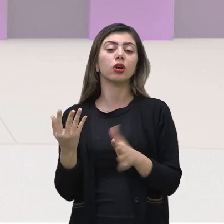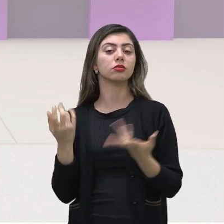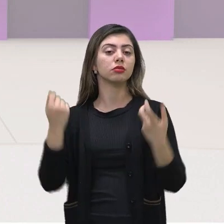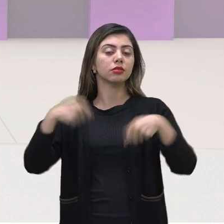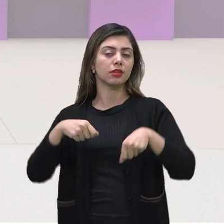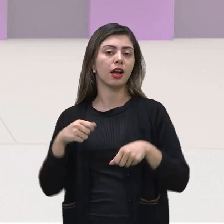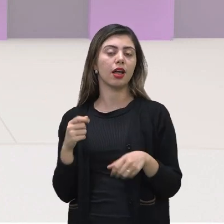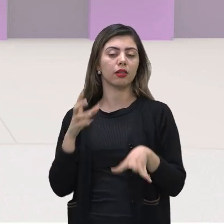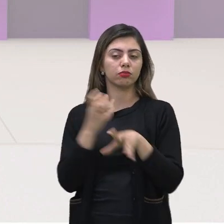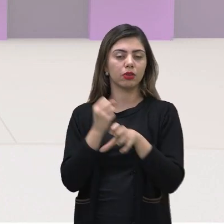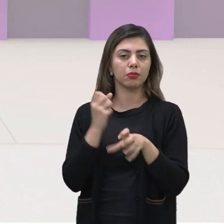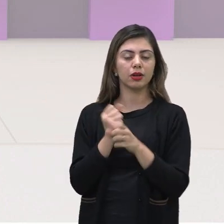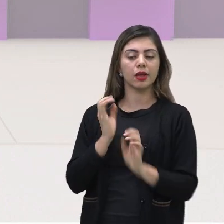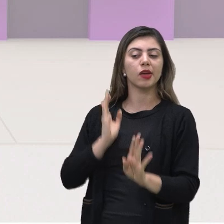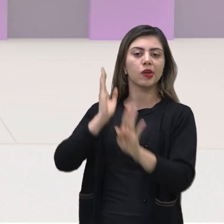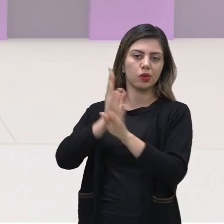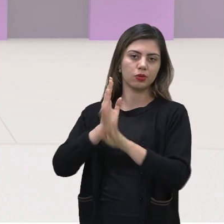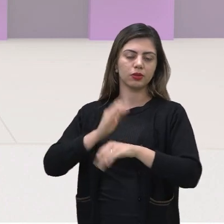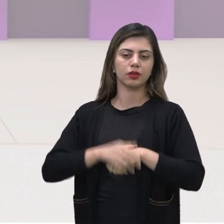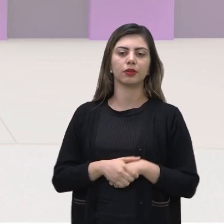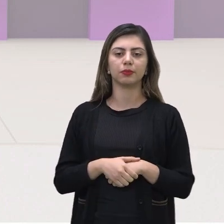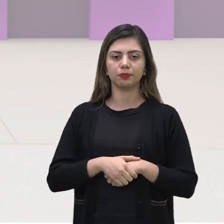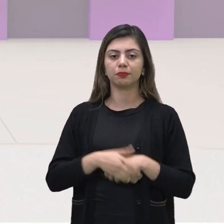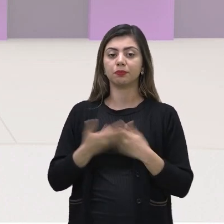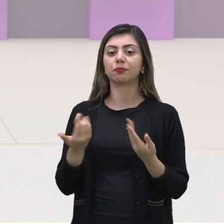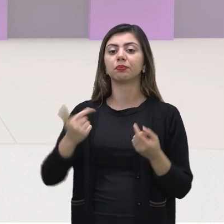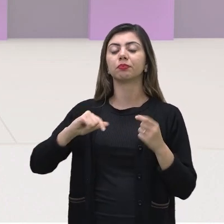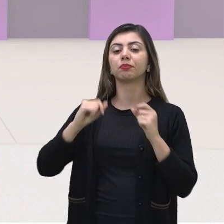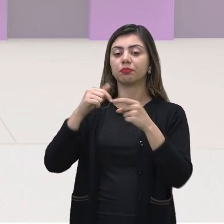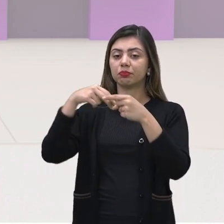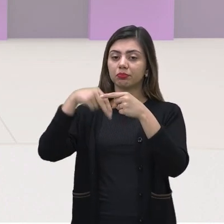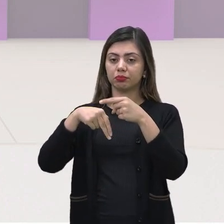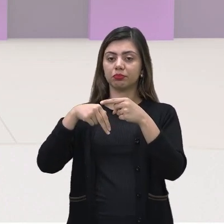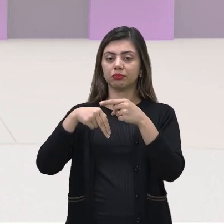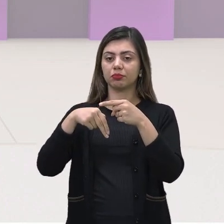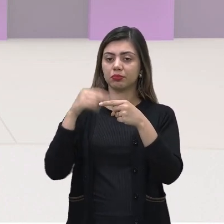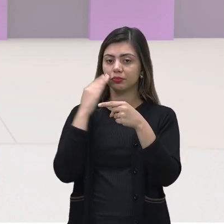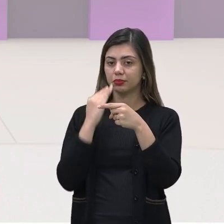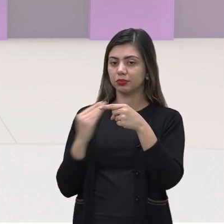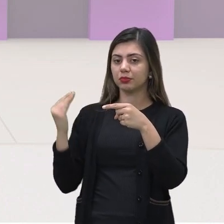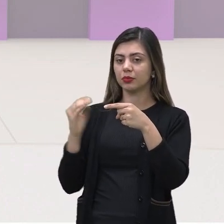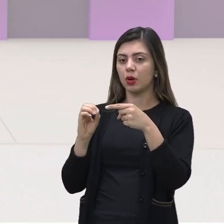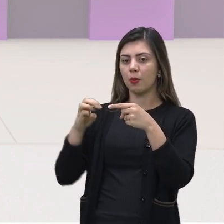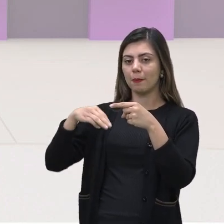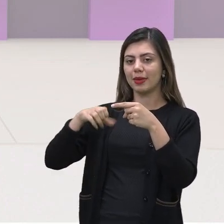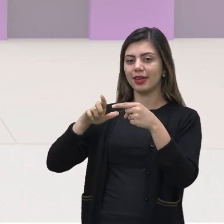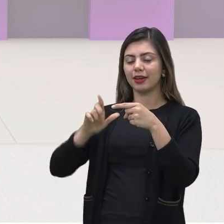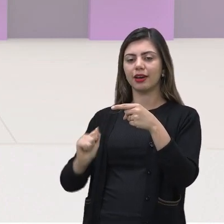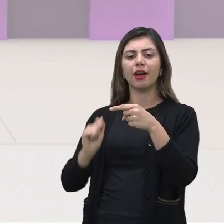que nós temos desse evento acontecer e o N de N ômega é a quantidade de elementos